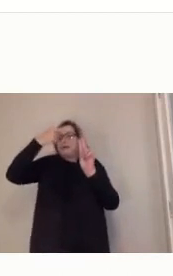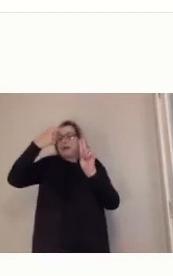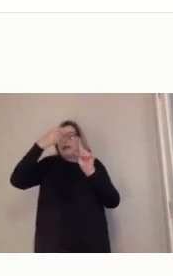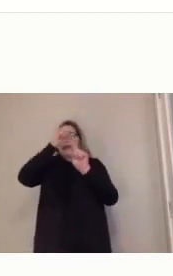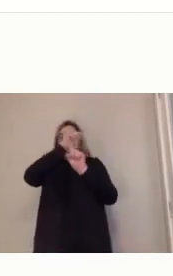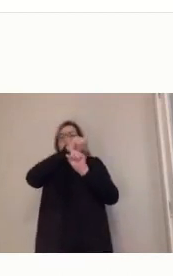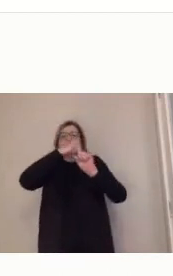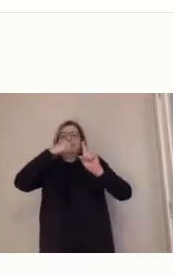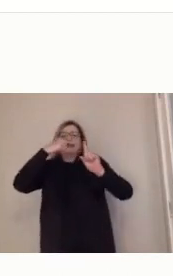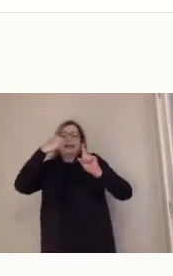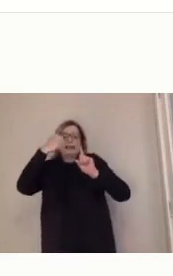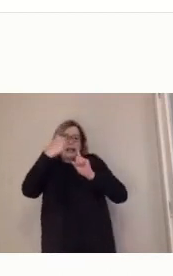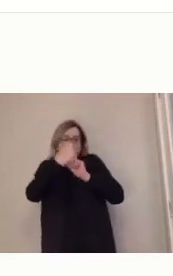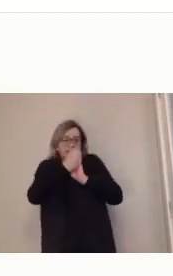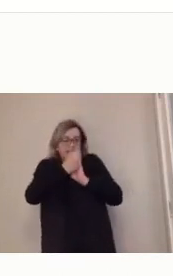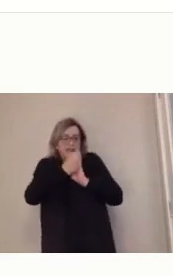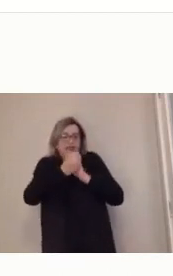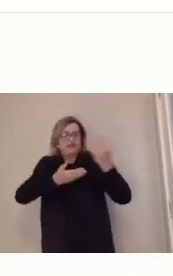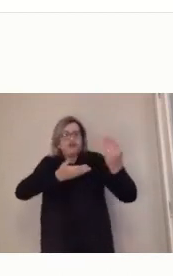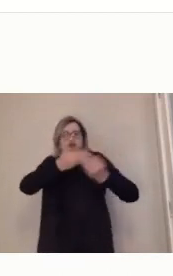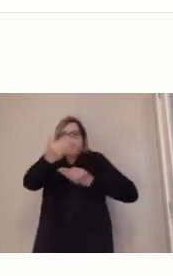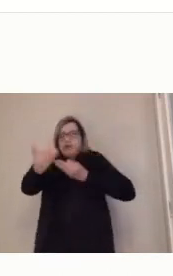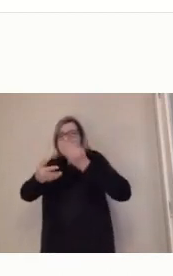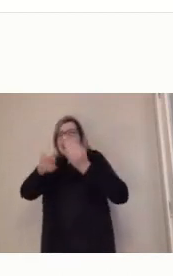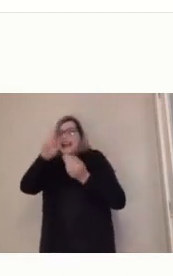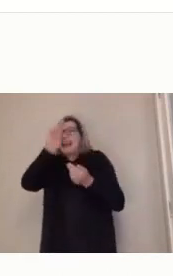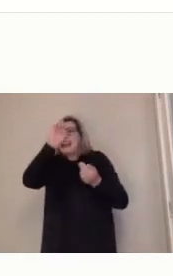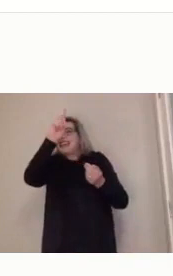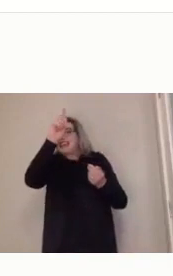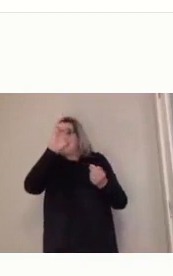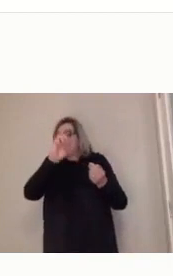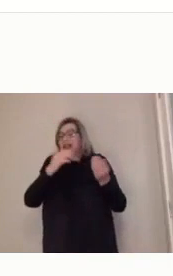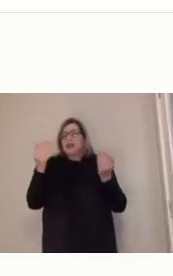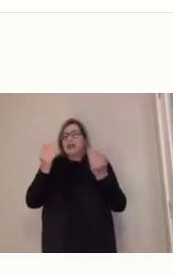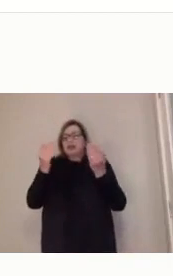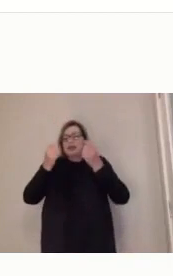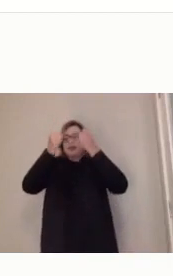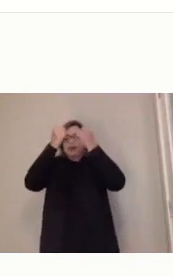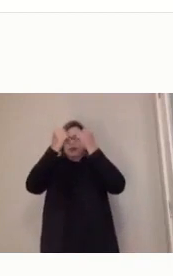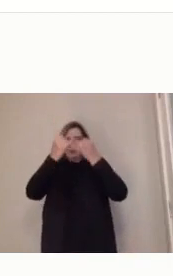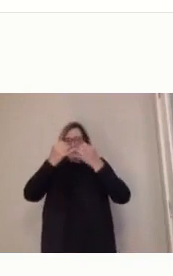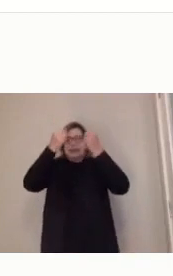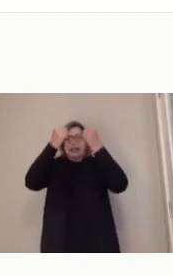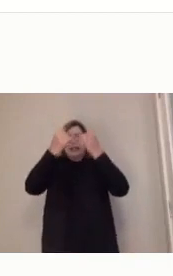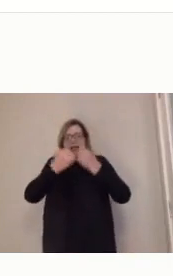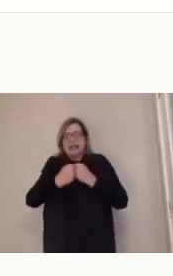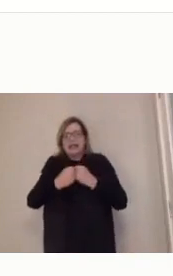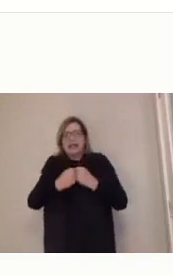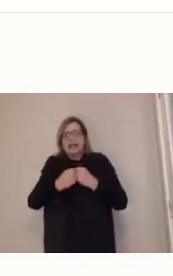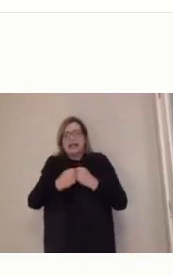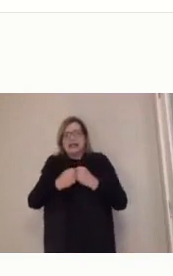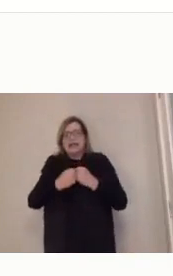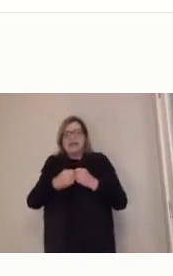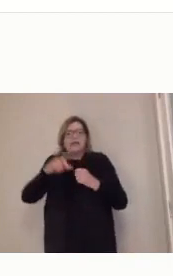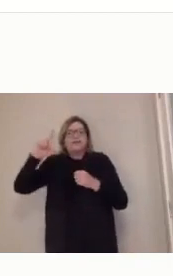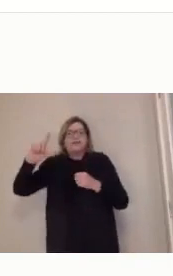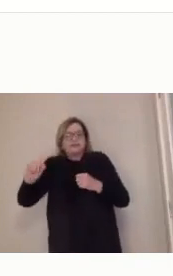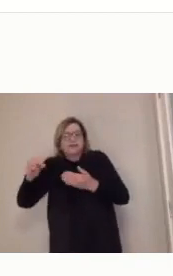me deter um pouquinho mais a falar para vocês, só pedir licença um pouquinho, que eu vou desligar o WhatsApp aqui, que estava só um minutinho.